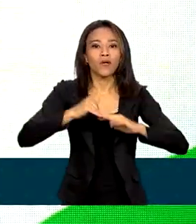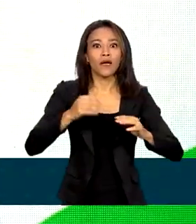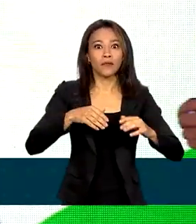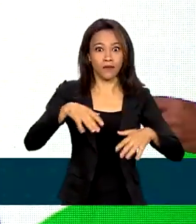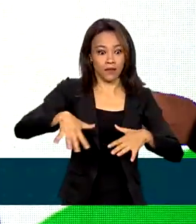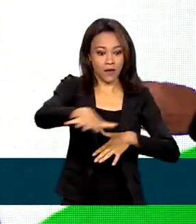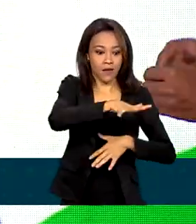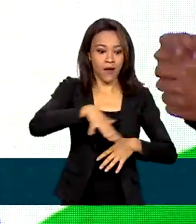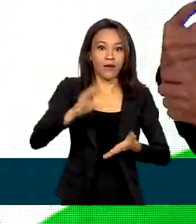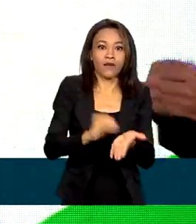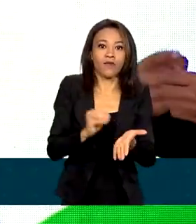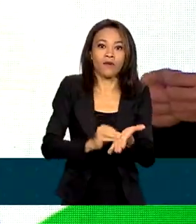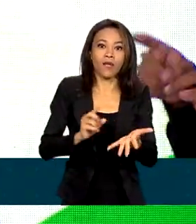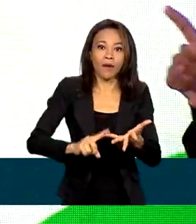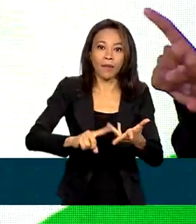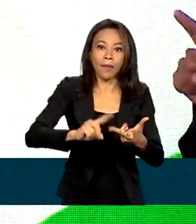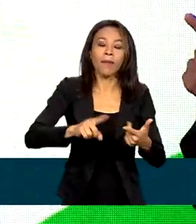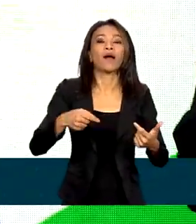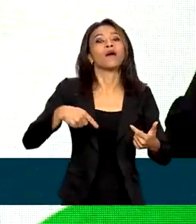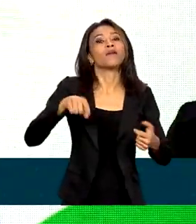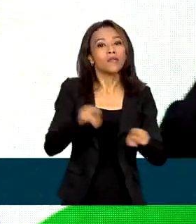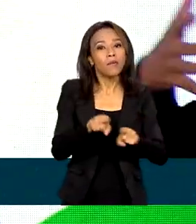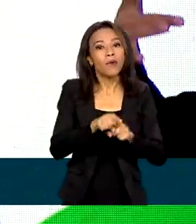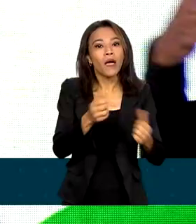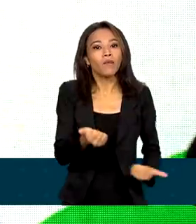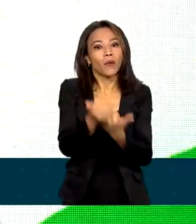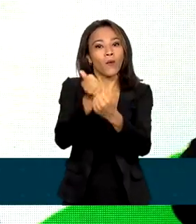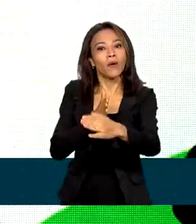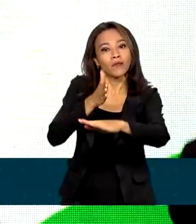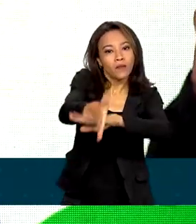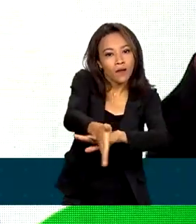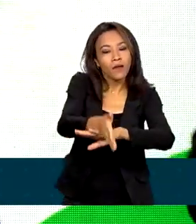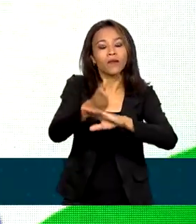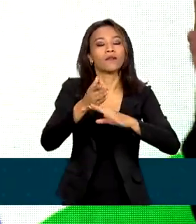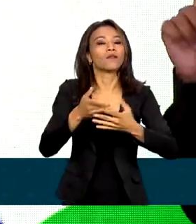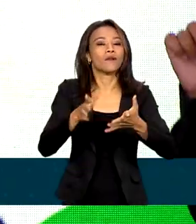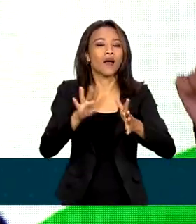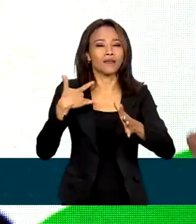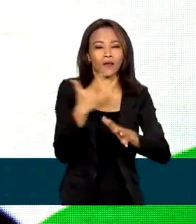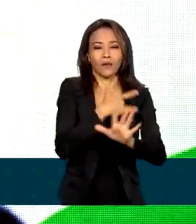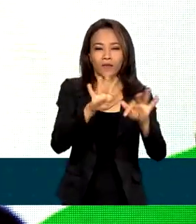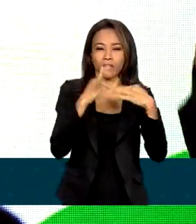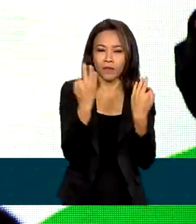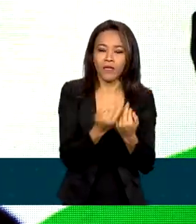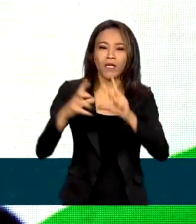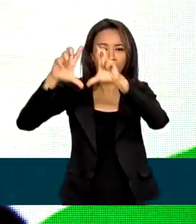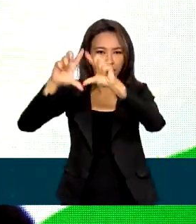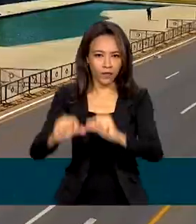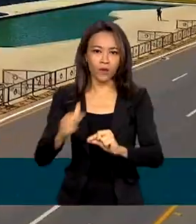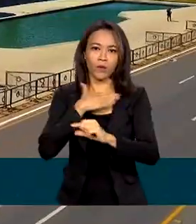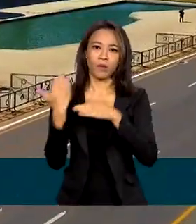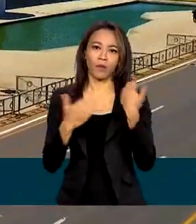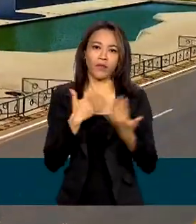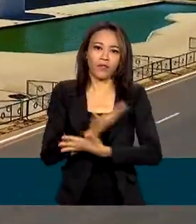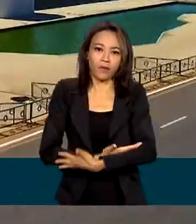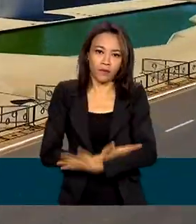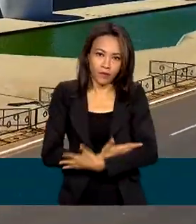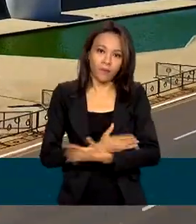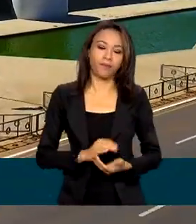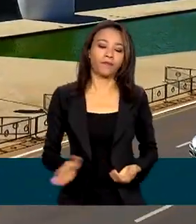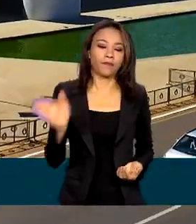acesso na saúde da família, diminuiu internações hospitalares e a mortalidade infantil. O